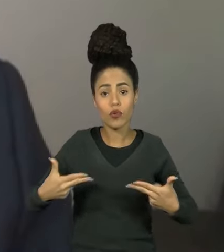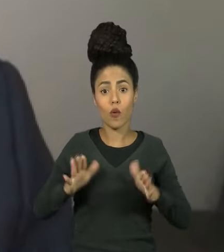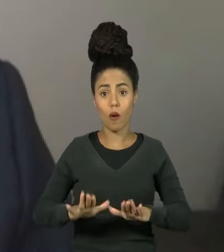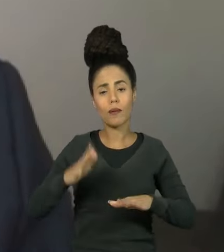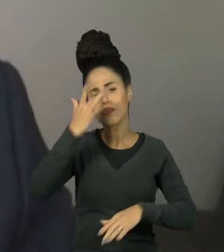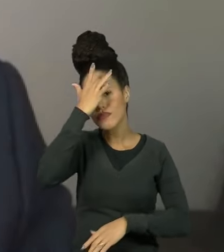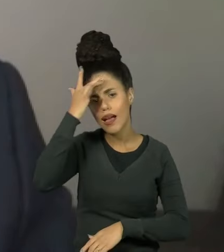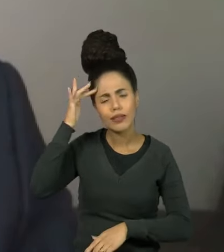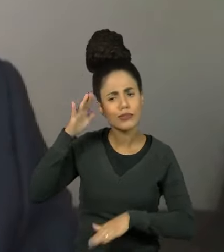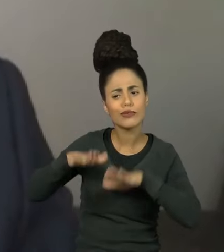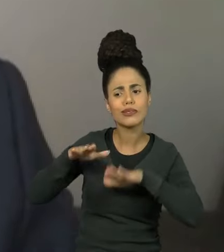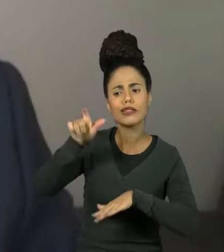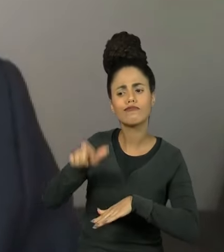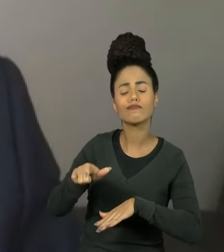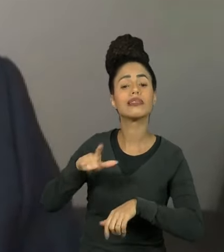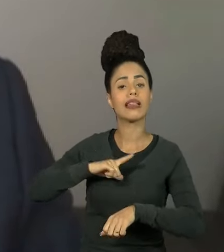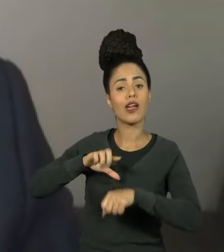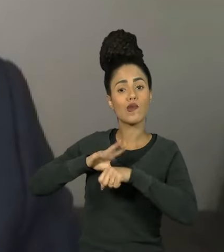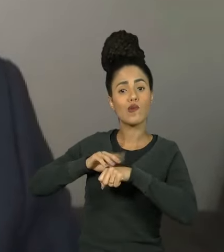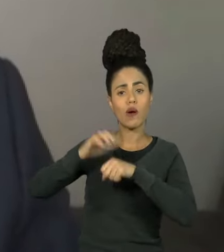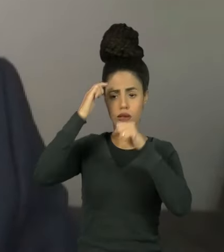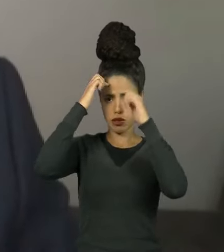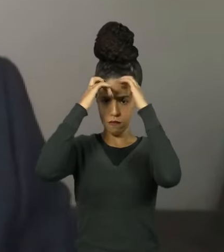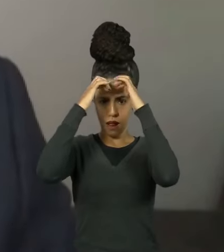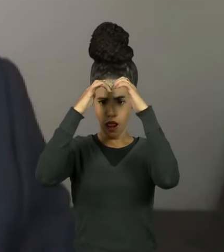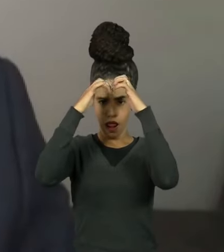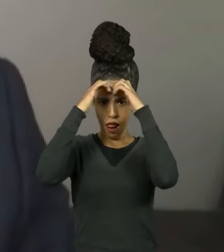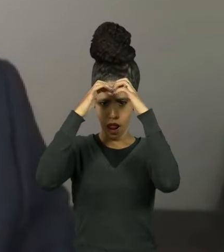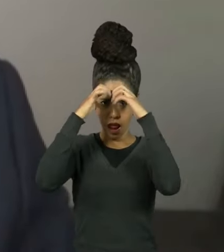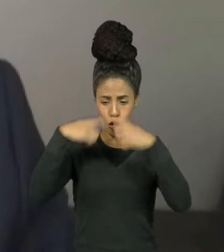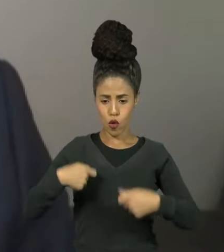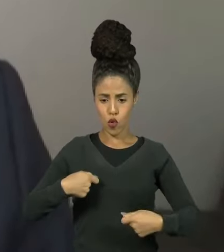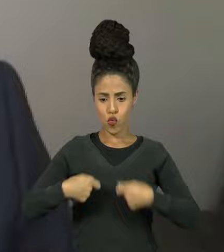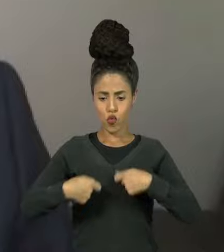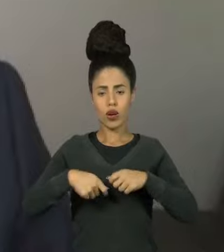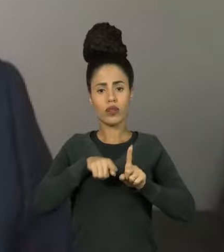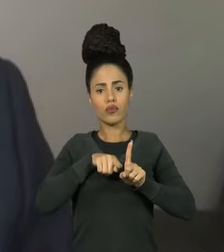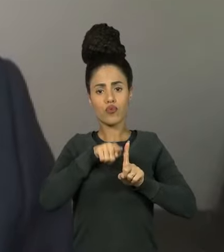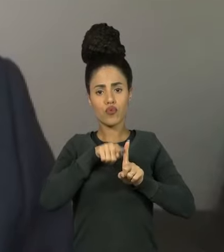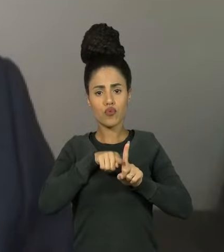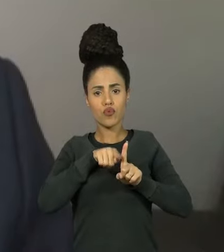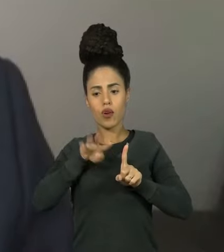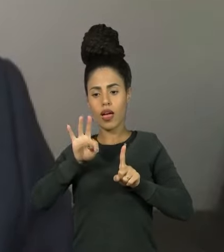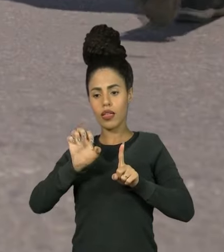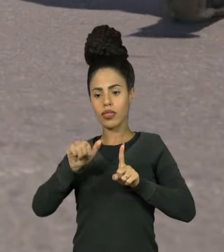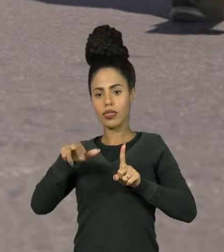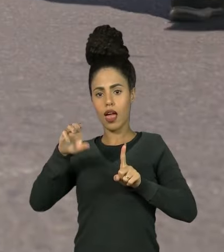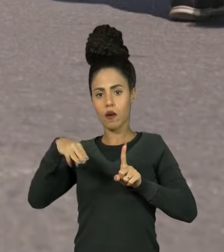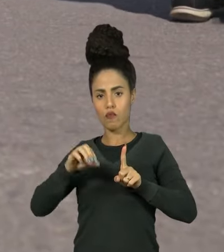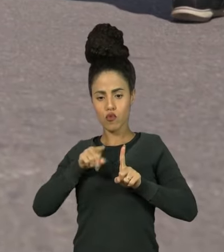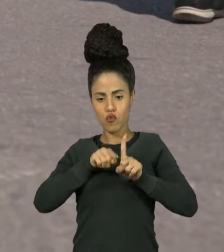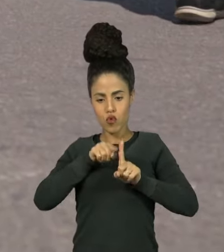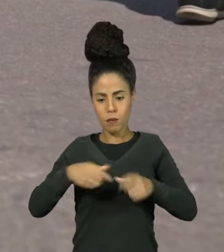doença neurológica, essa capacidade de termorregulação é perdida.